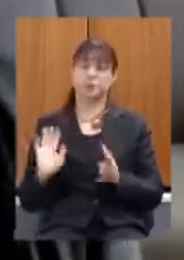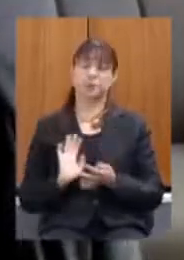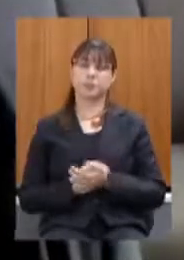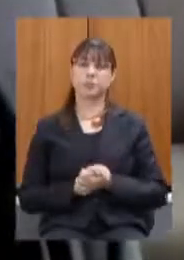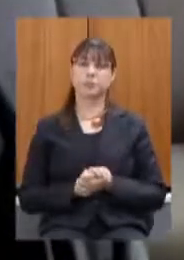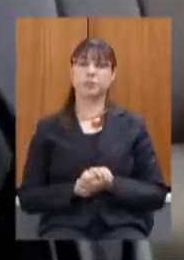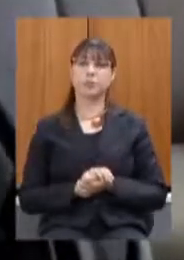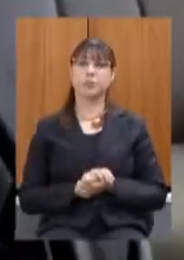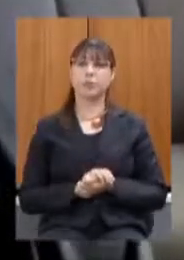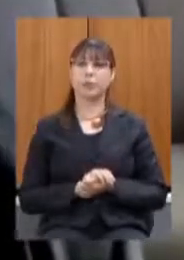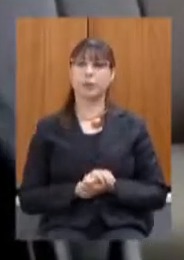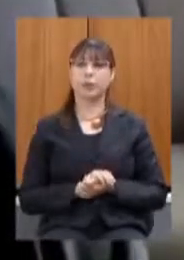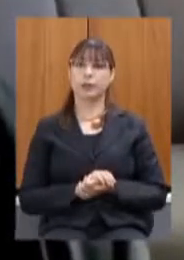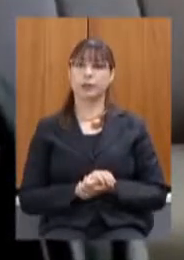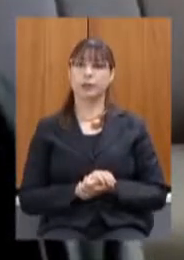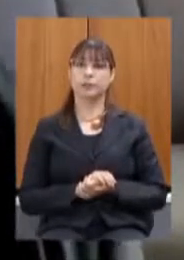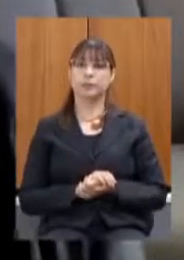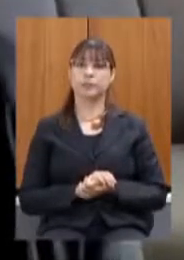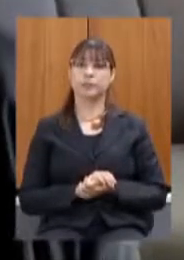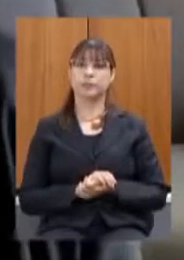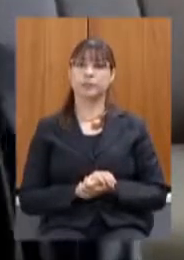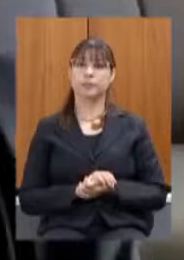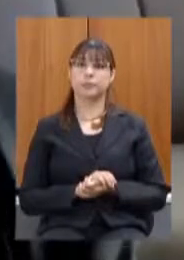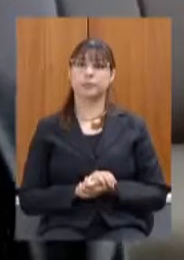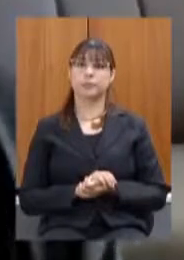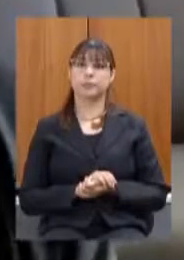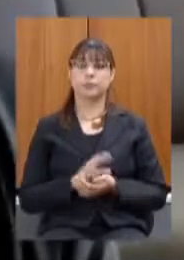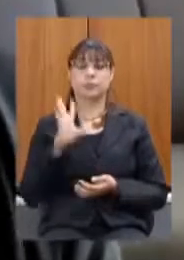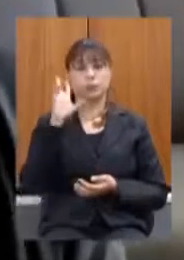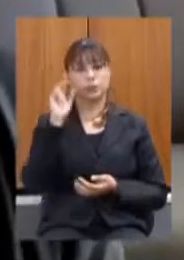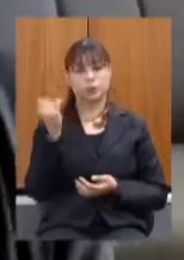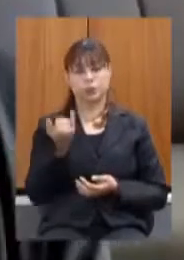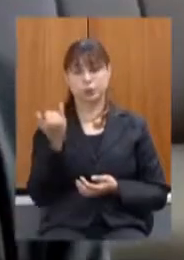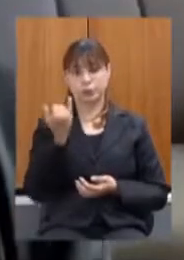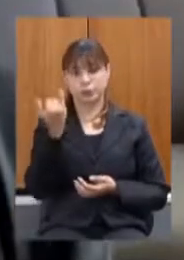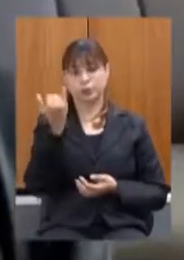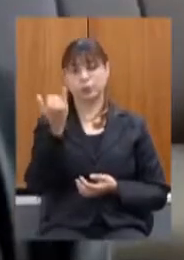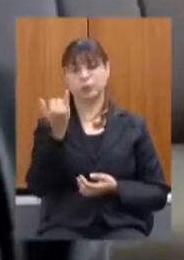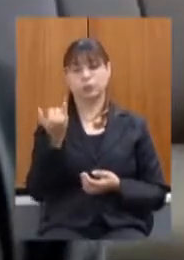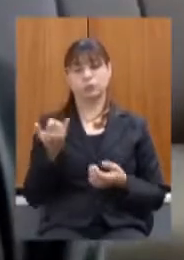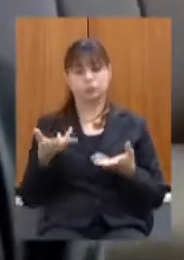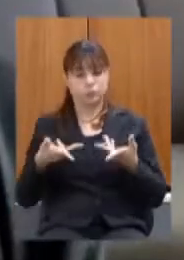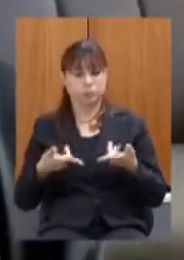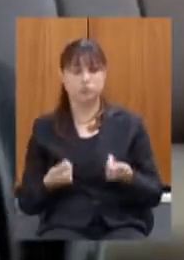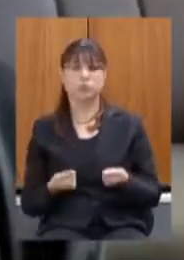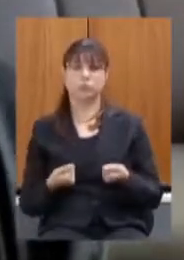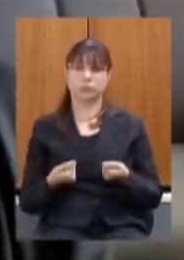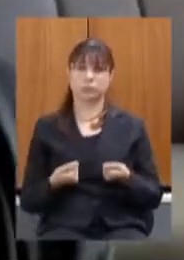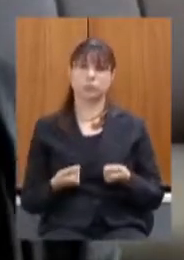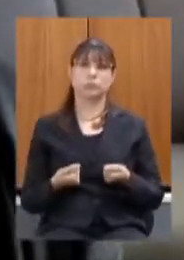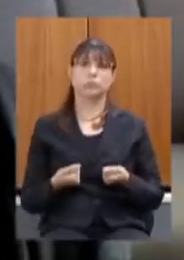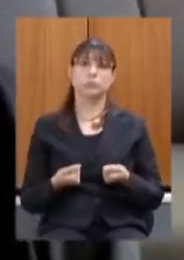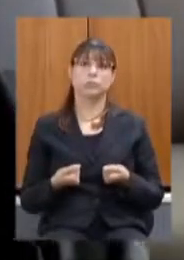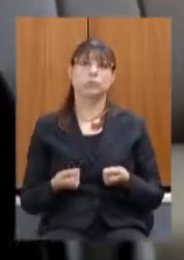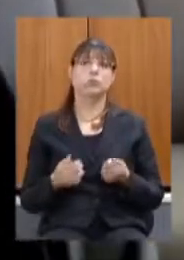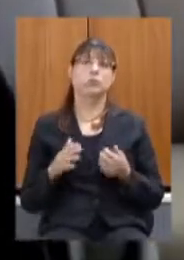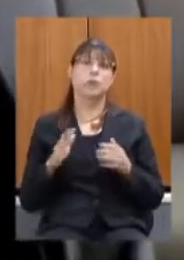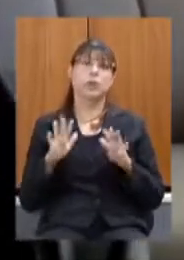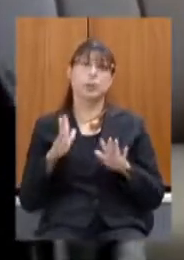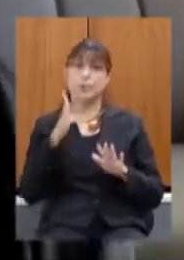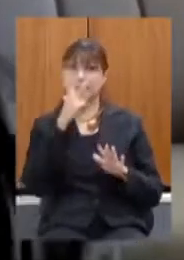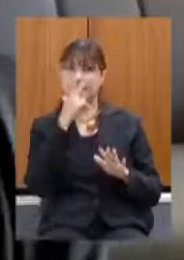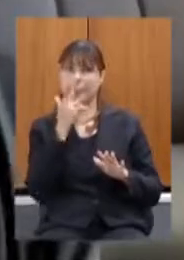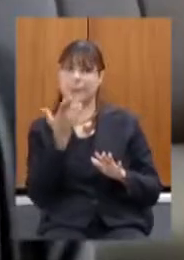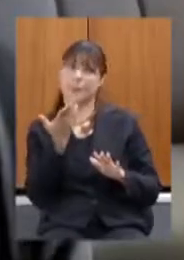mas acho importante a modernização que vai ocorrendo mas me parece uma